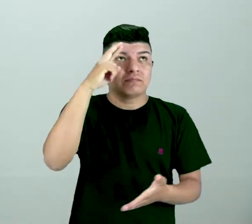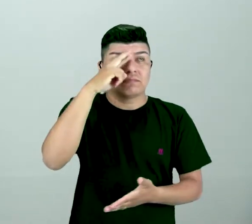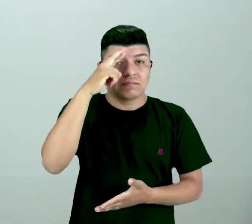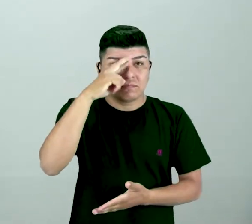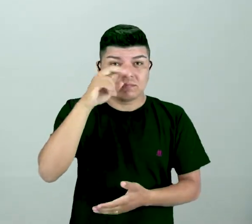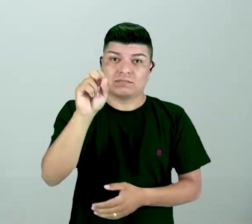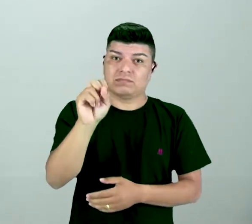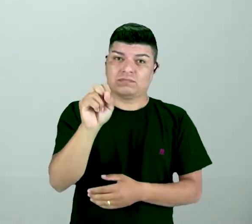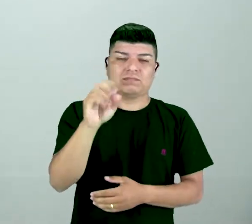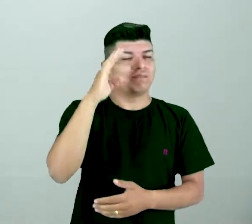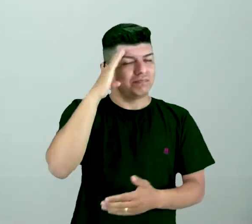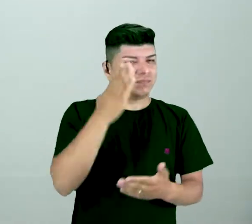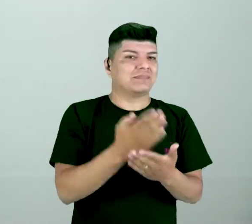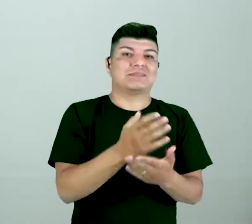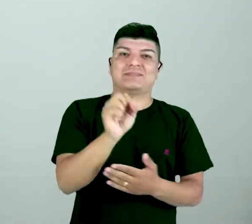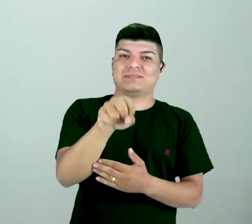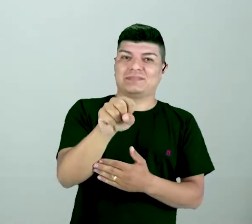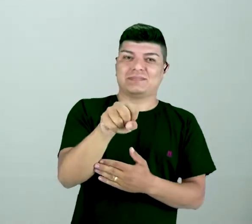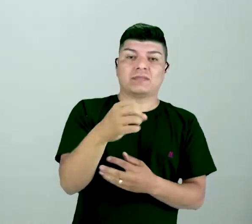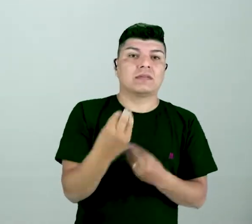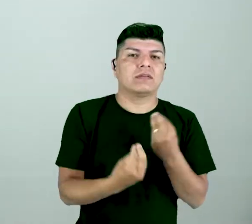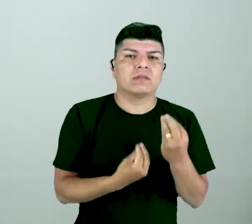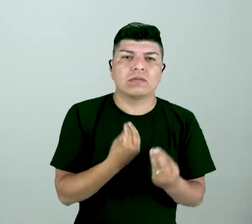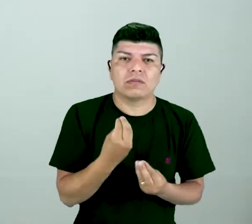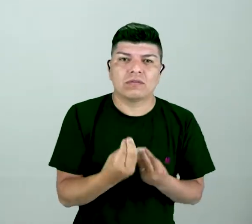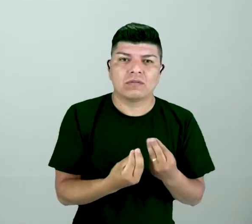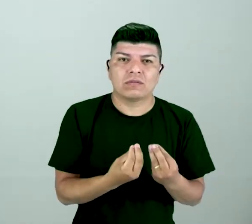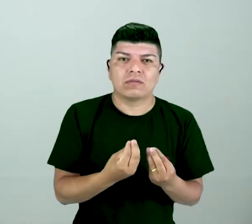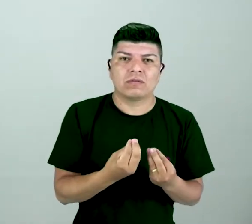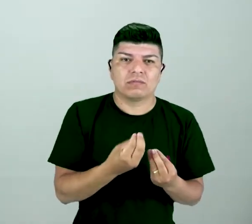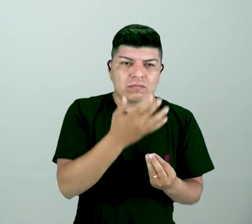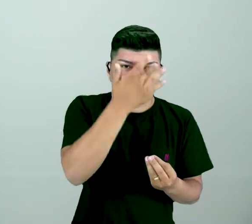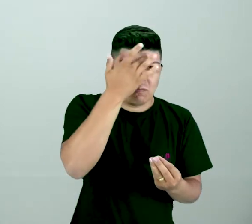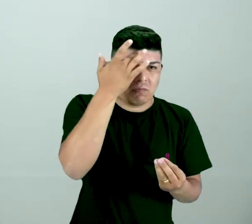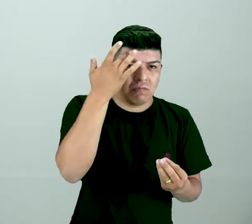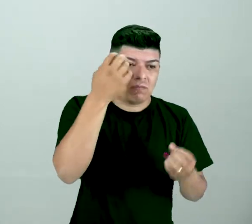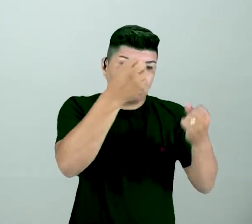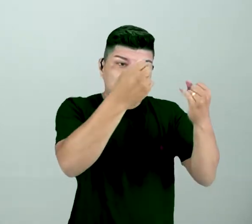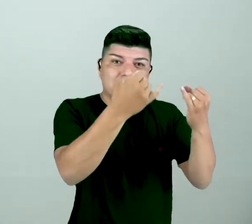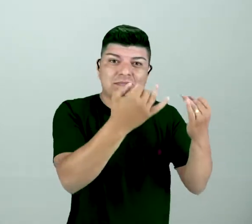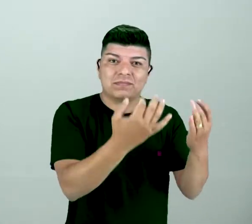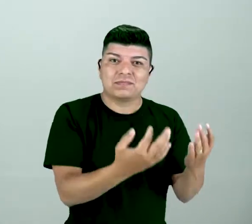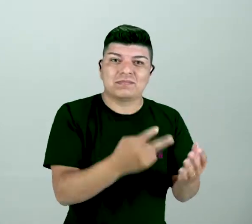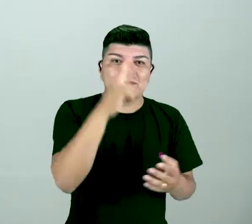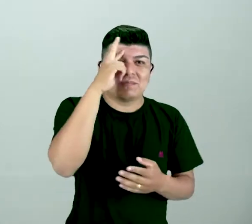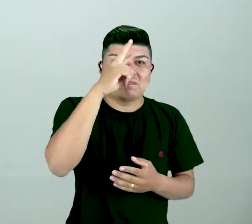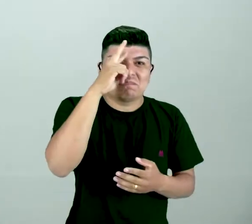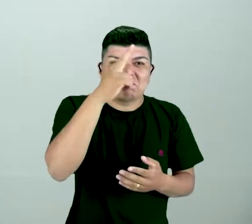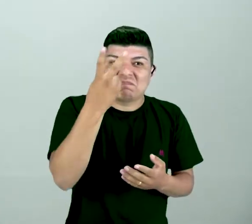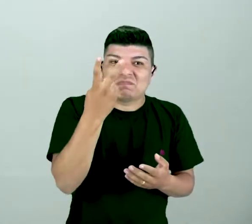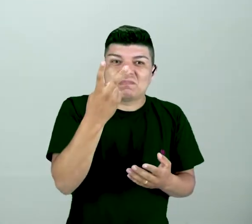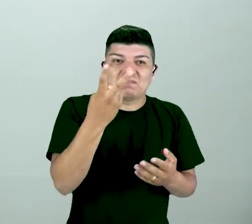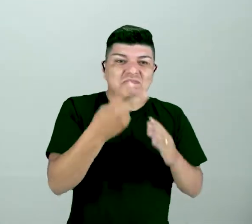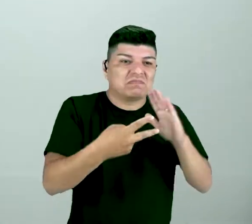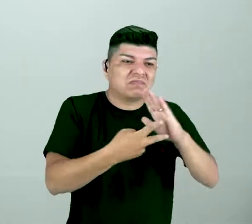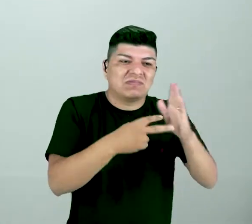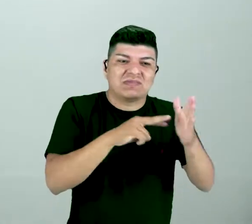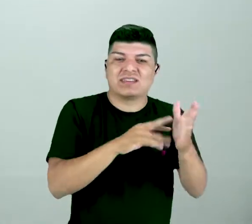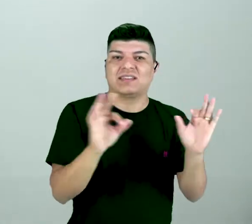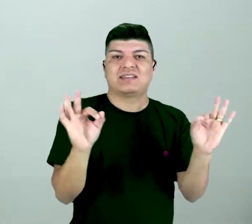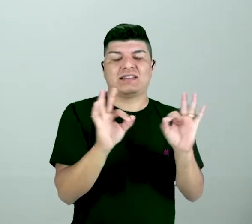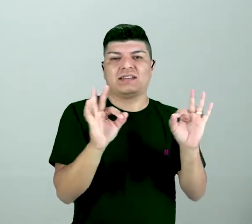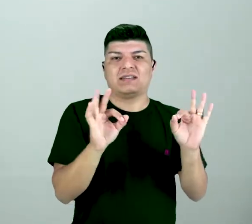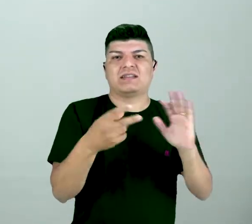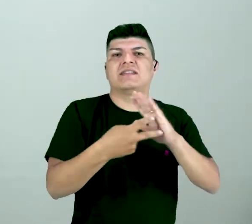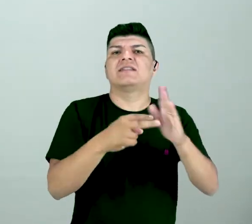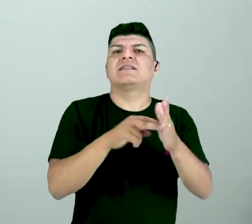Acredito que sim. E quando alguém conta uma determinada história sem pé e sem cabeça, isso significa o